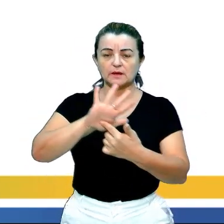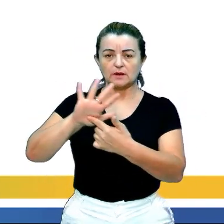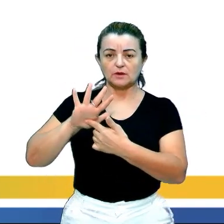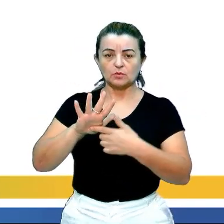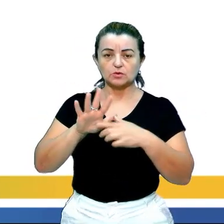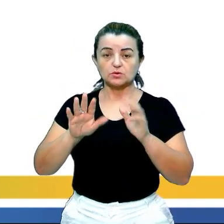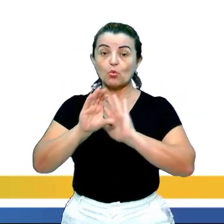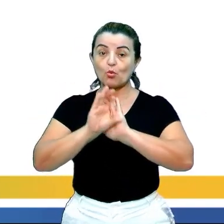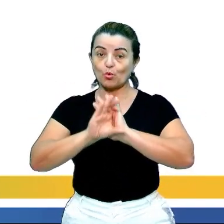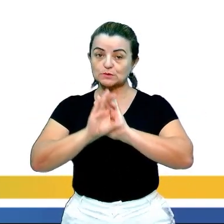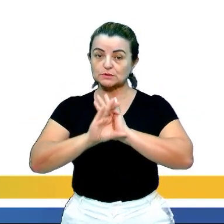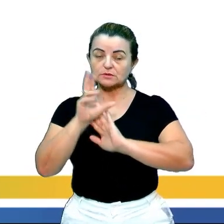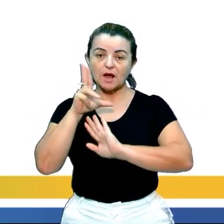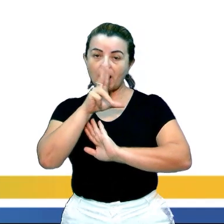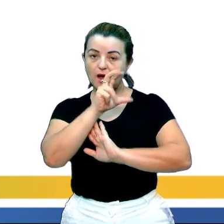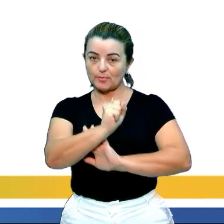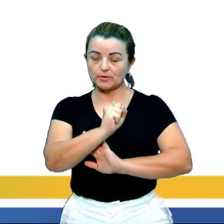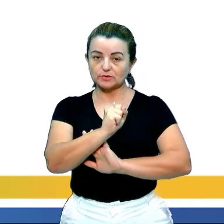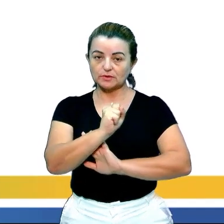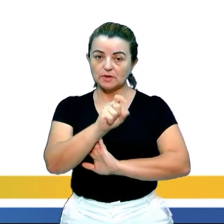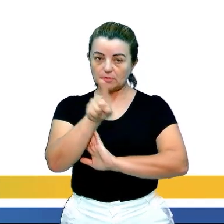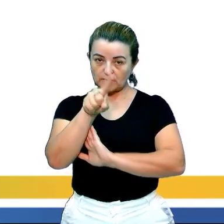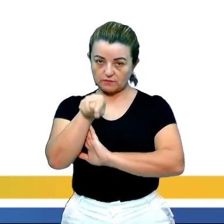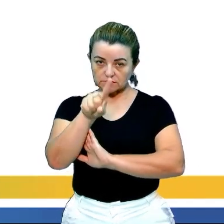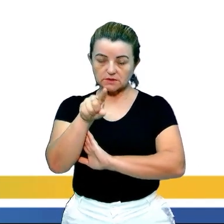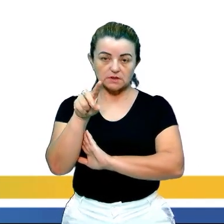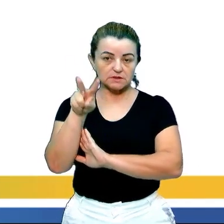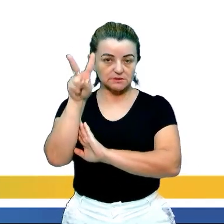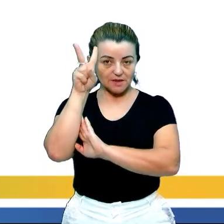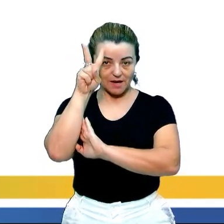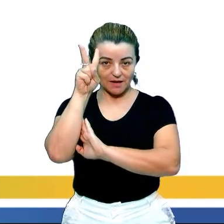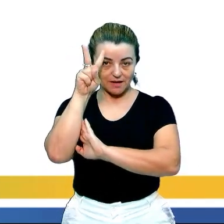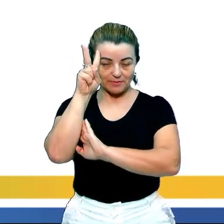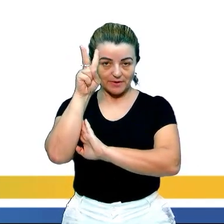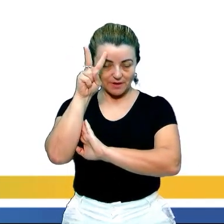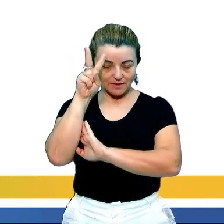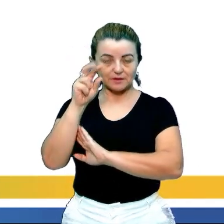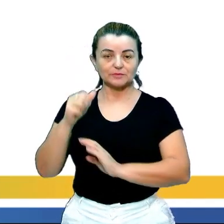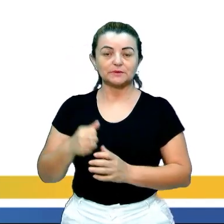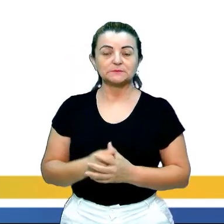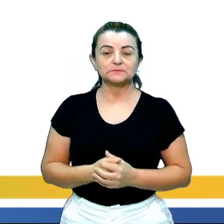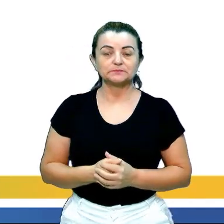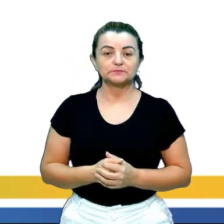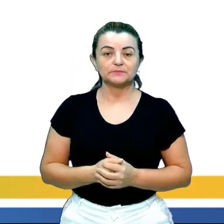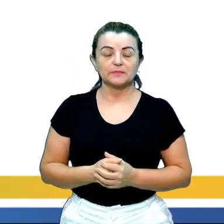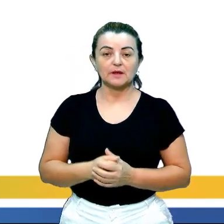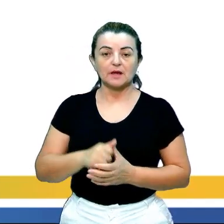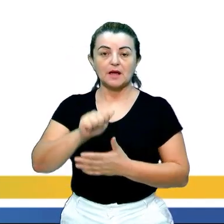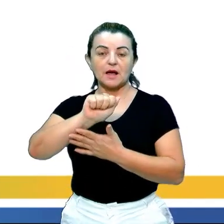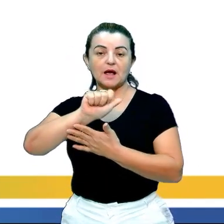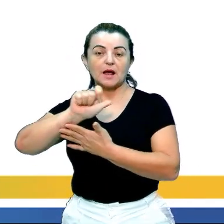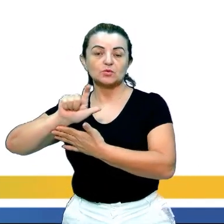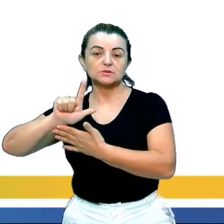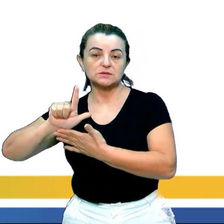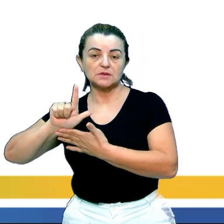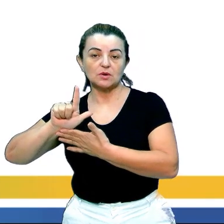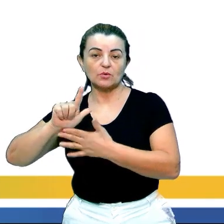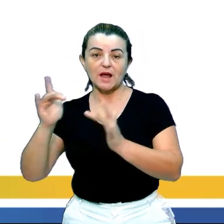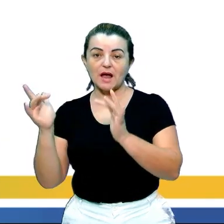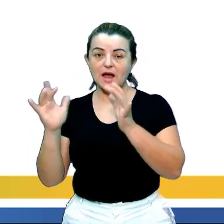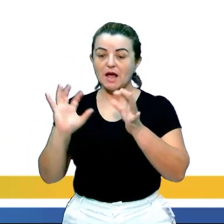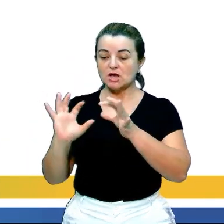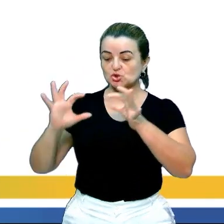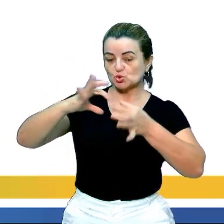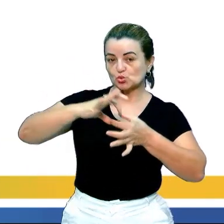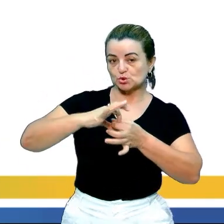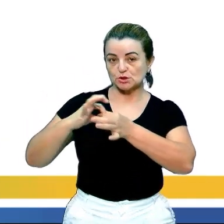conceito bem rápido para que vocês relembrem, porque relembrar de fato é viver. Alusão histórica é a associação de